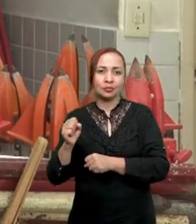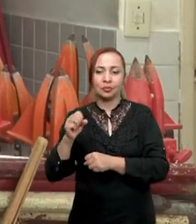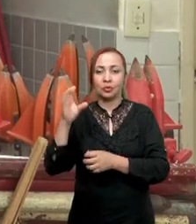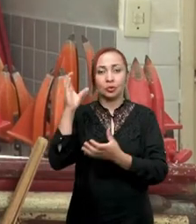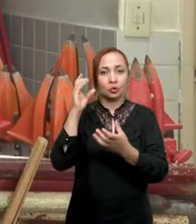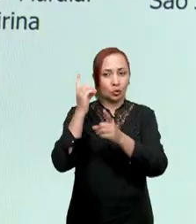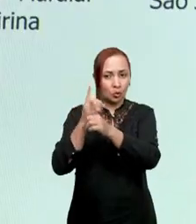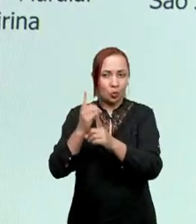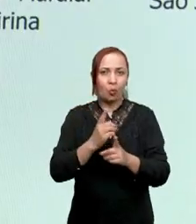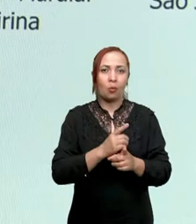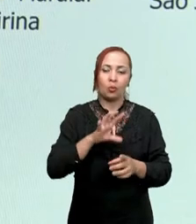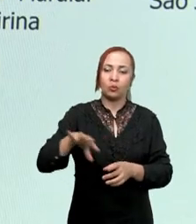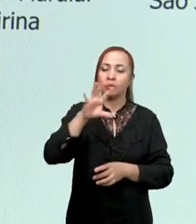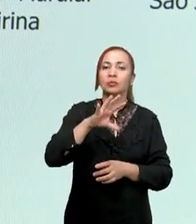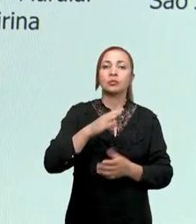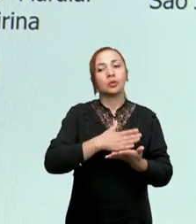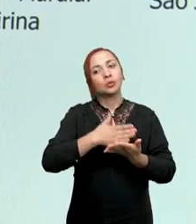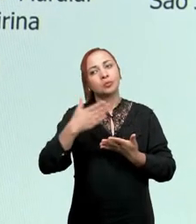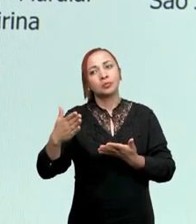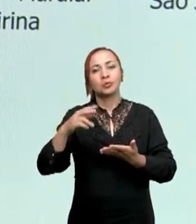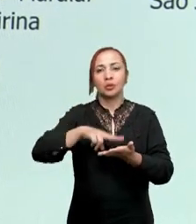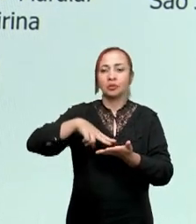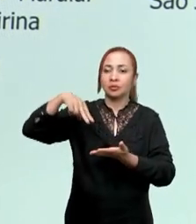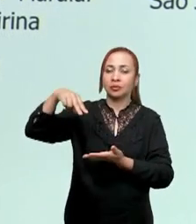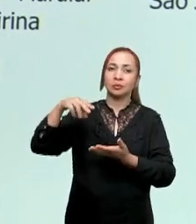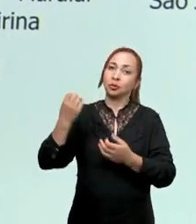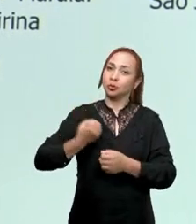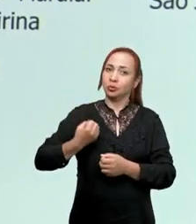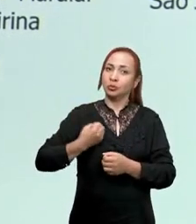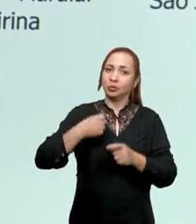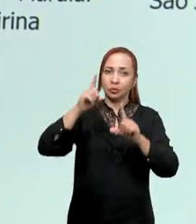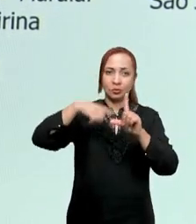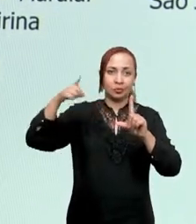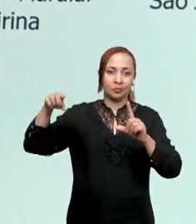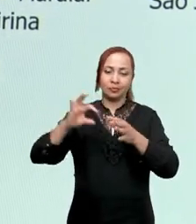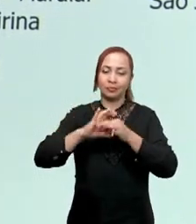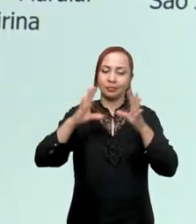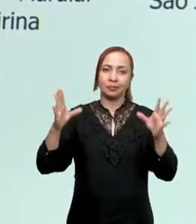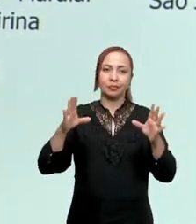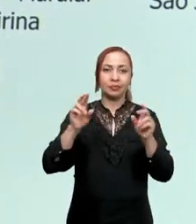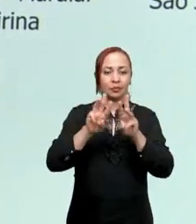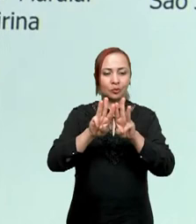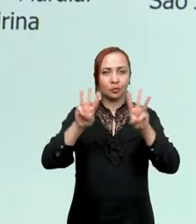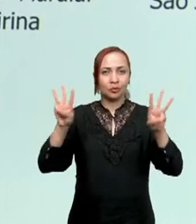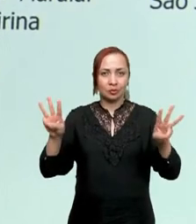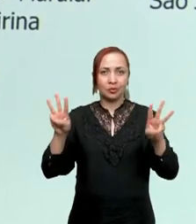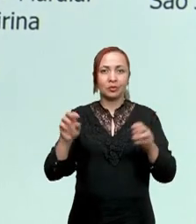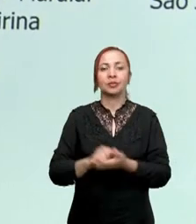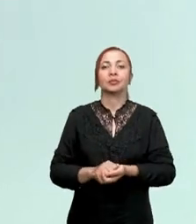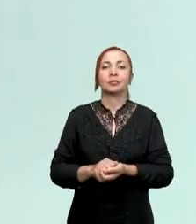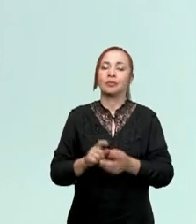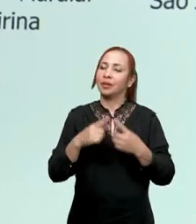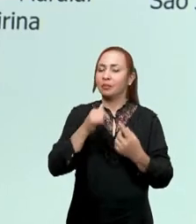geolocalização. Então partimos para um levantamento de dados que estariam disponíveis nos sites e portais oficiais.